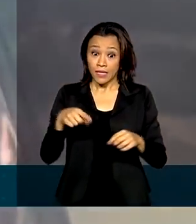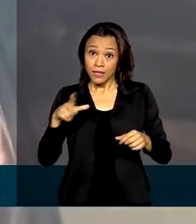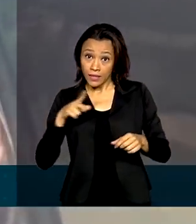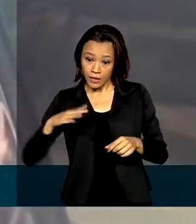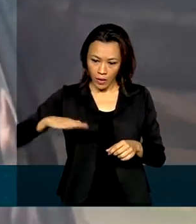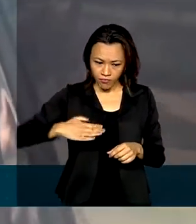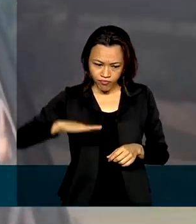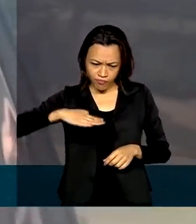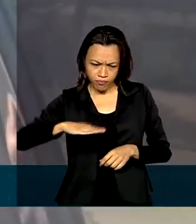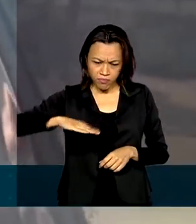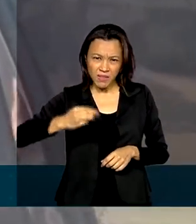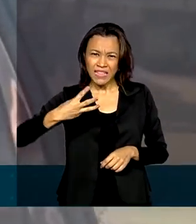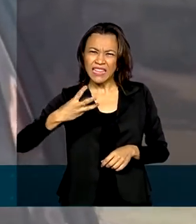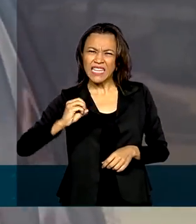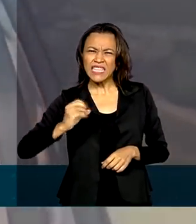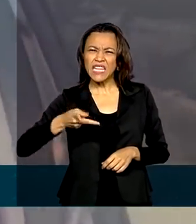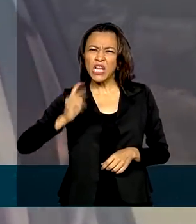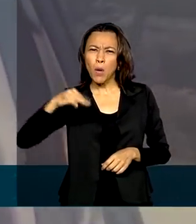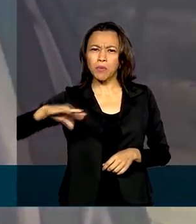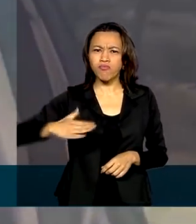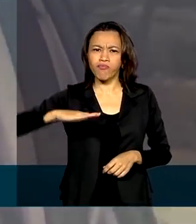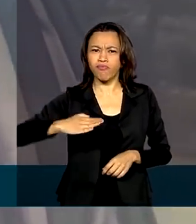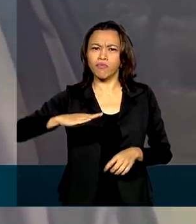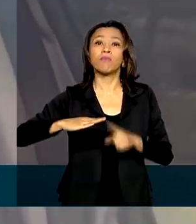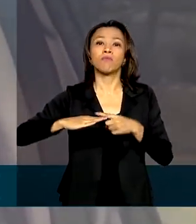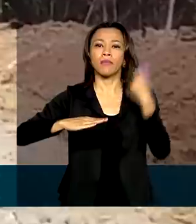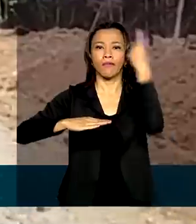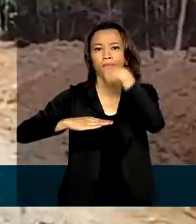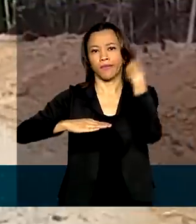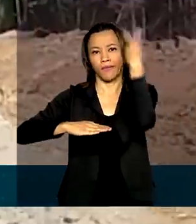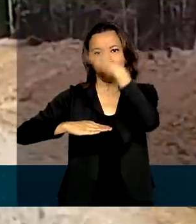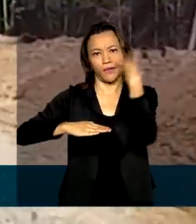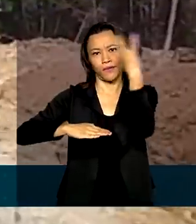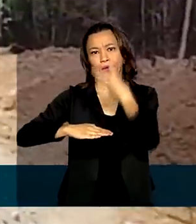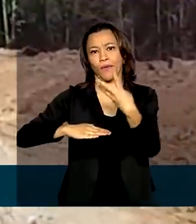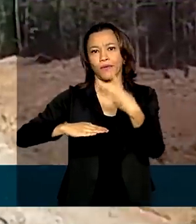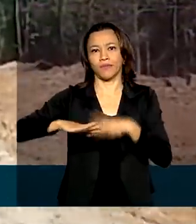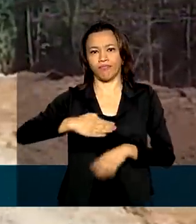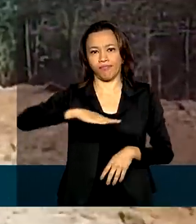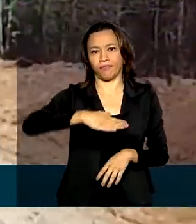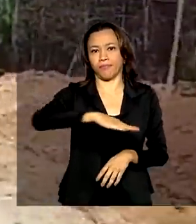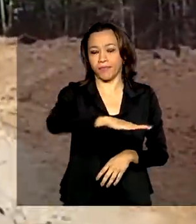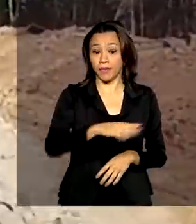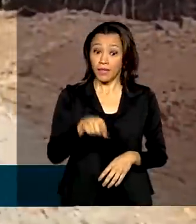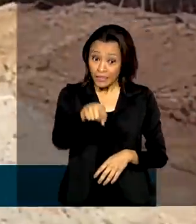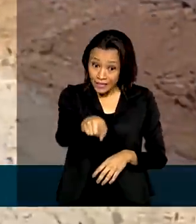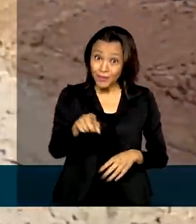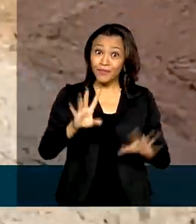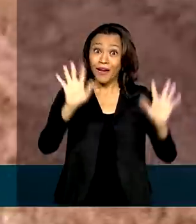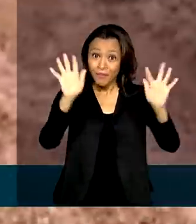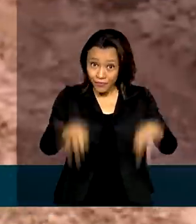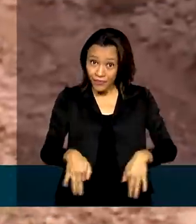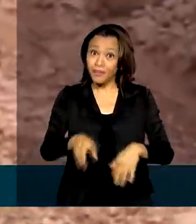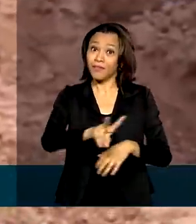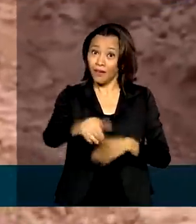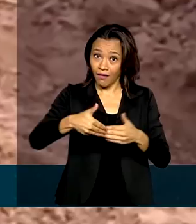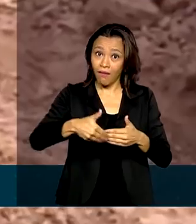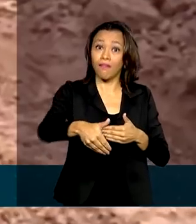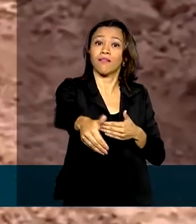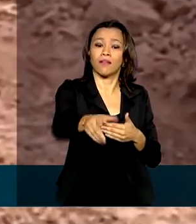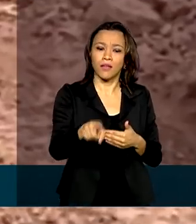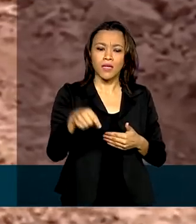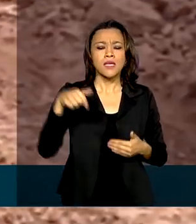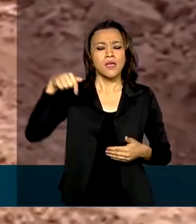andar 30 quilômetros ali, você gasta 3 horas de viagem. Uma realidade que está com os dias contados. Nesta terça